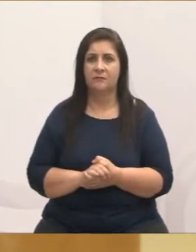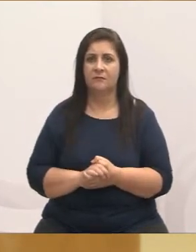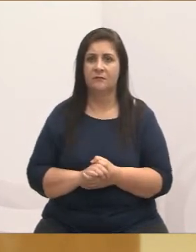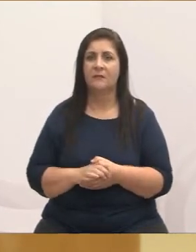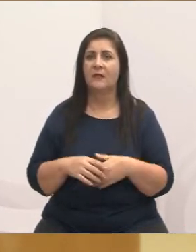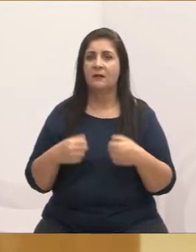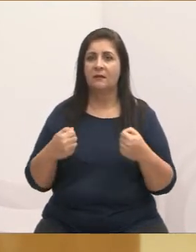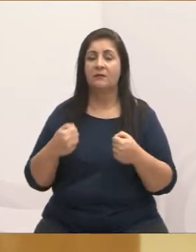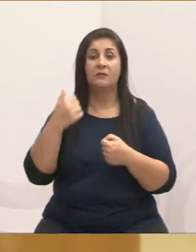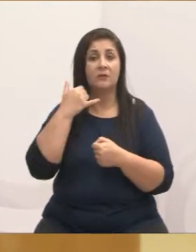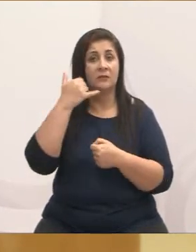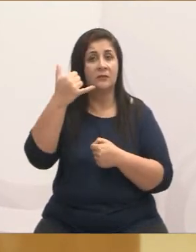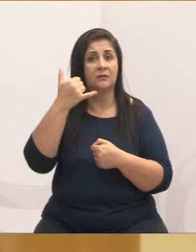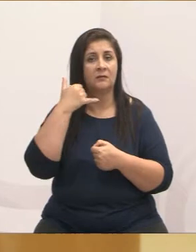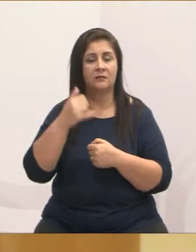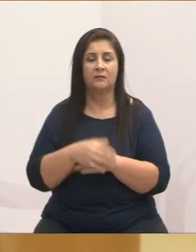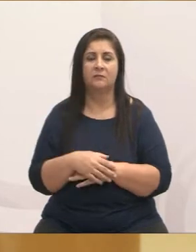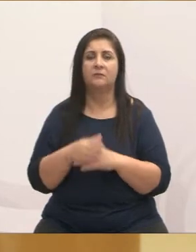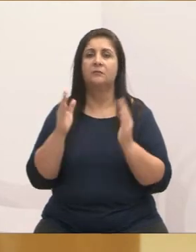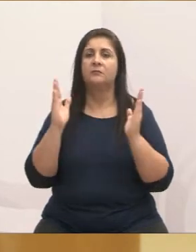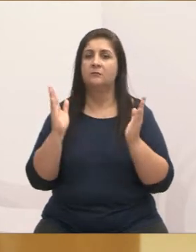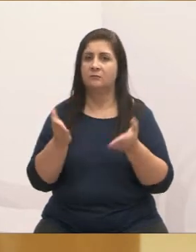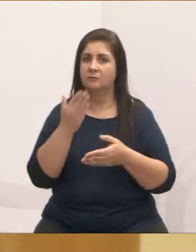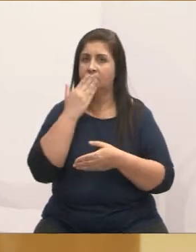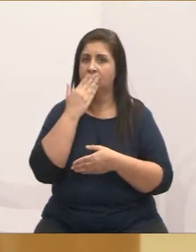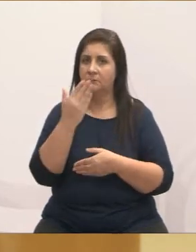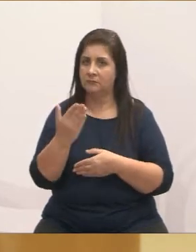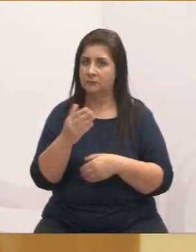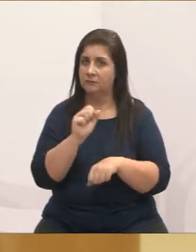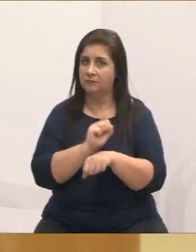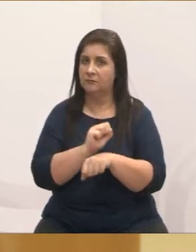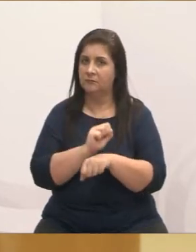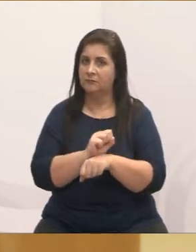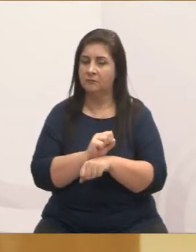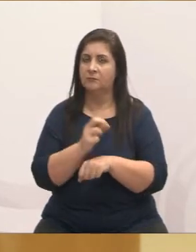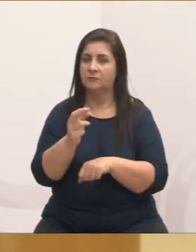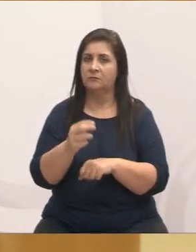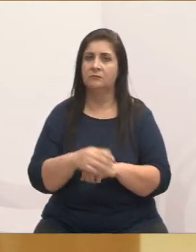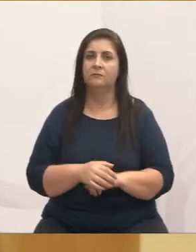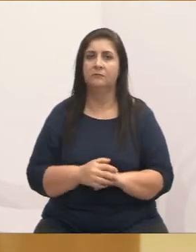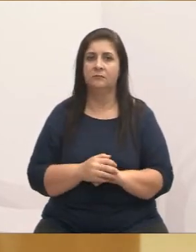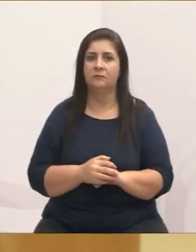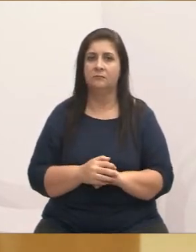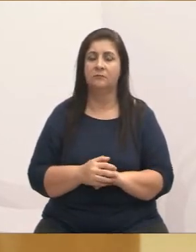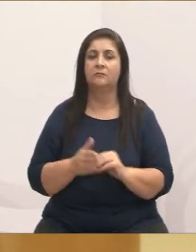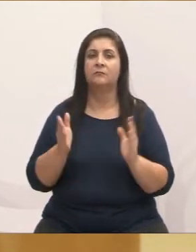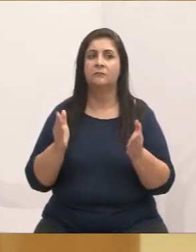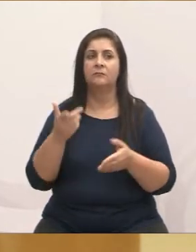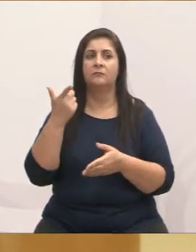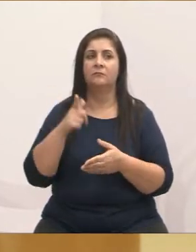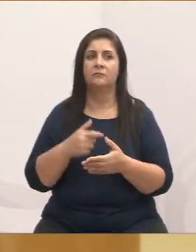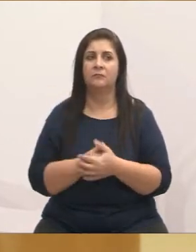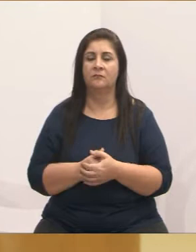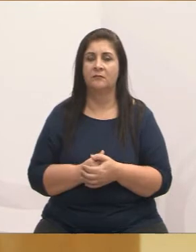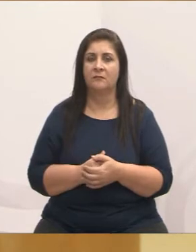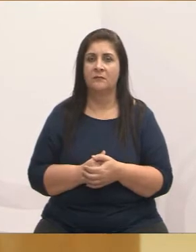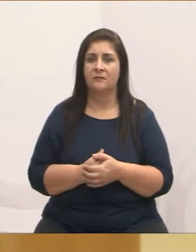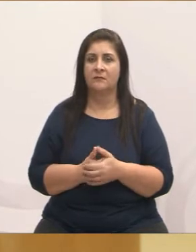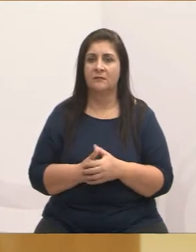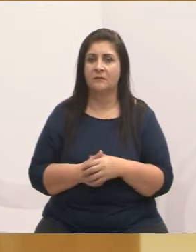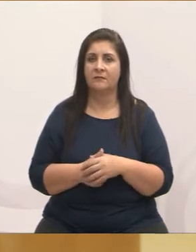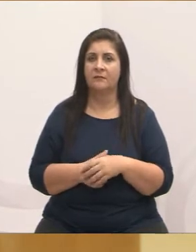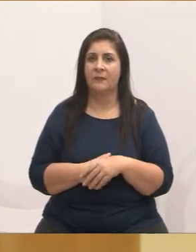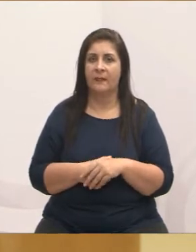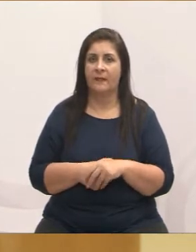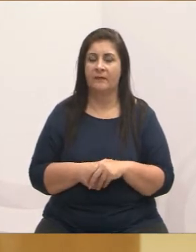telefone. Eu já pedi o telefone para as entidades, elas não me passaram. Hoje eu vou estar cobrando novamente. Viu, gente? Mas cobre. A